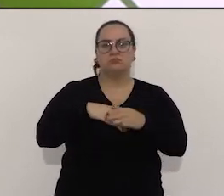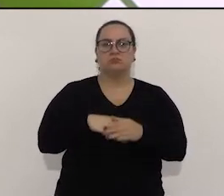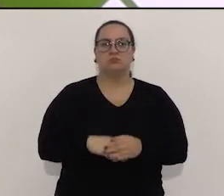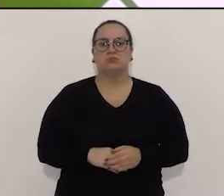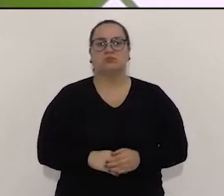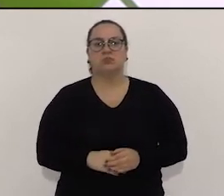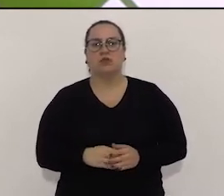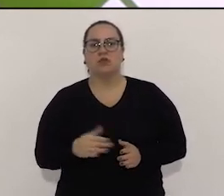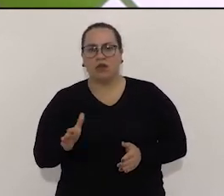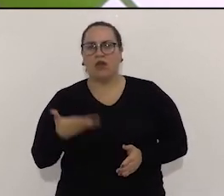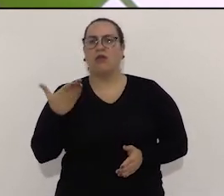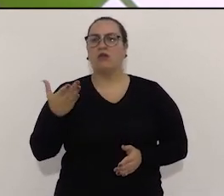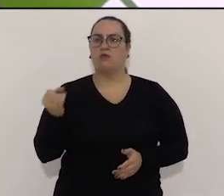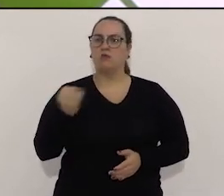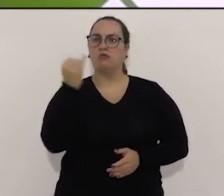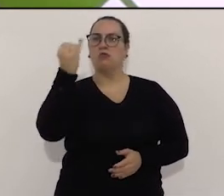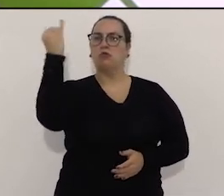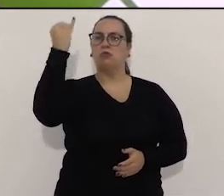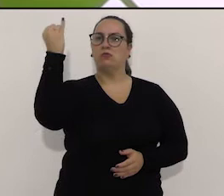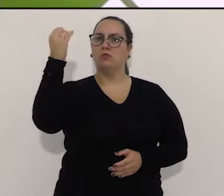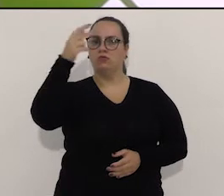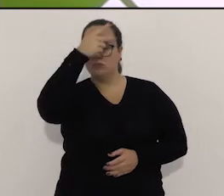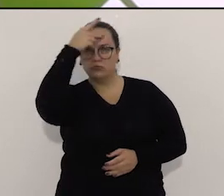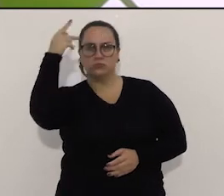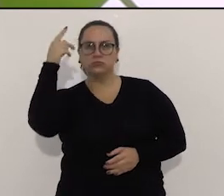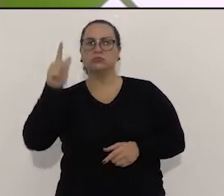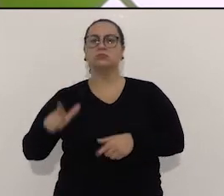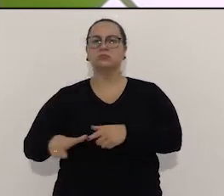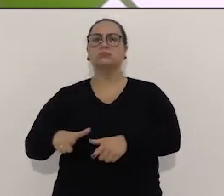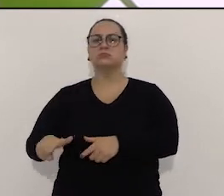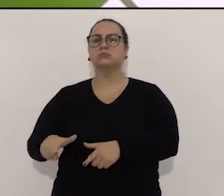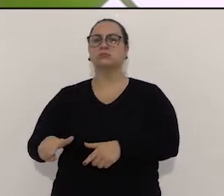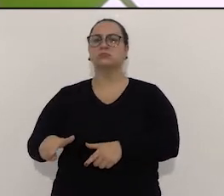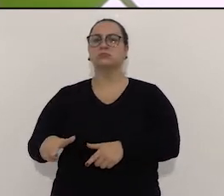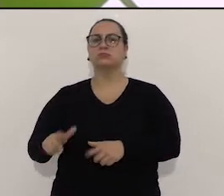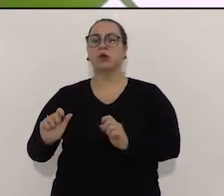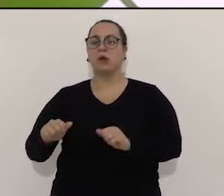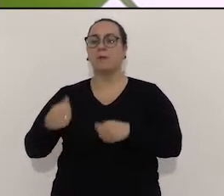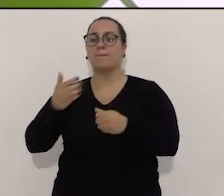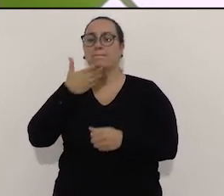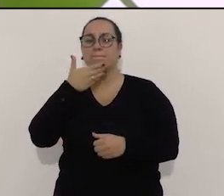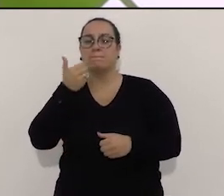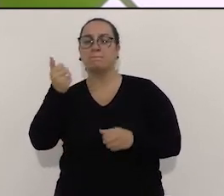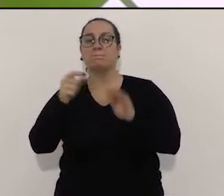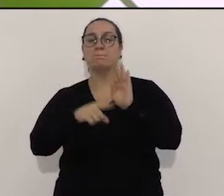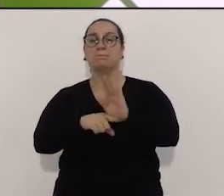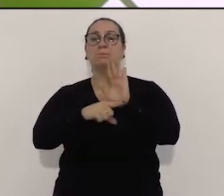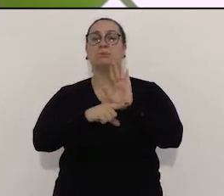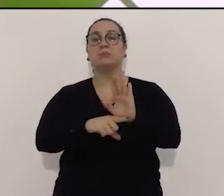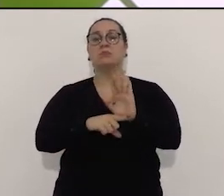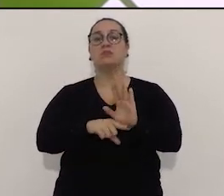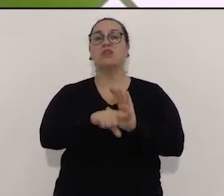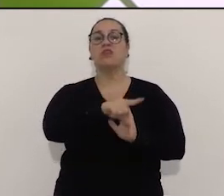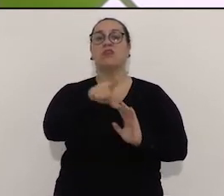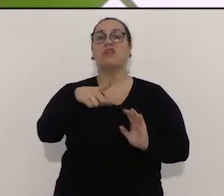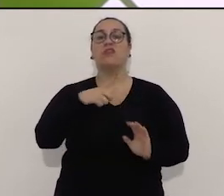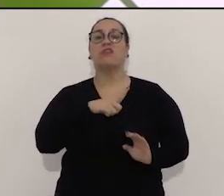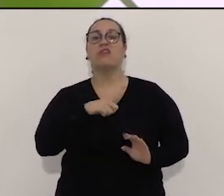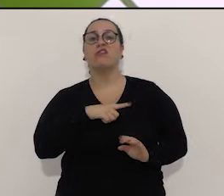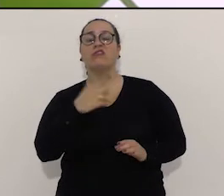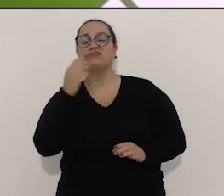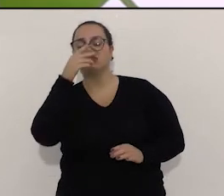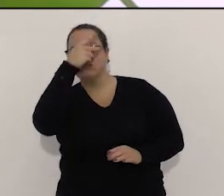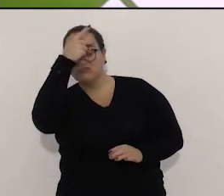Mas a gente quer valorizar o funcionário público. Não é possível você oferecer bons serviços para a população se você tem um